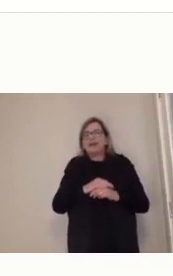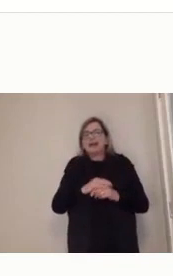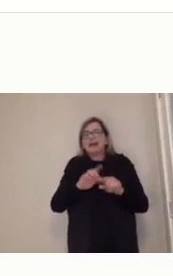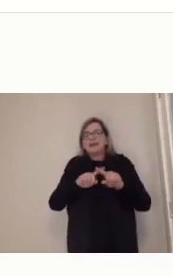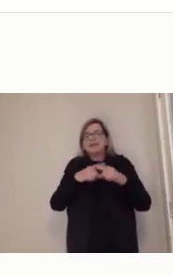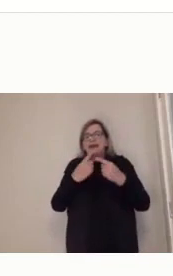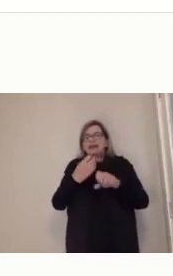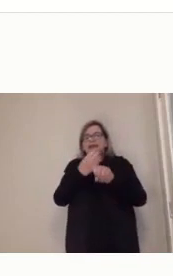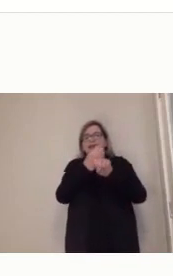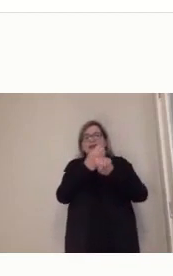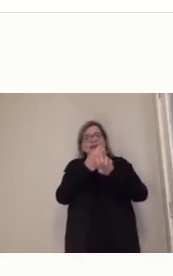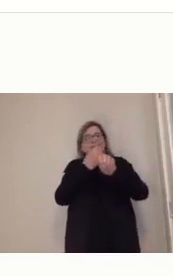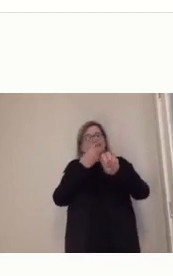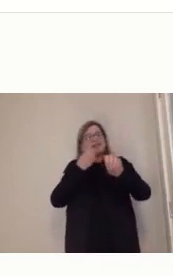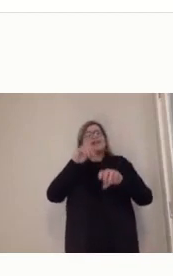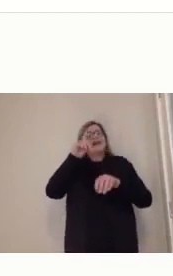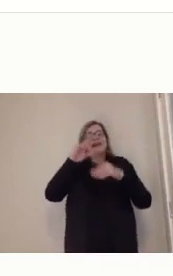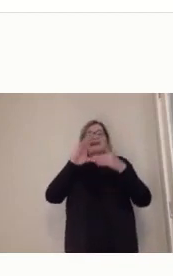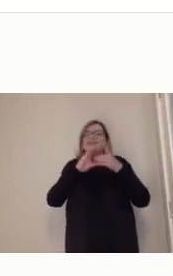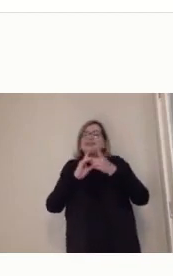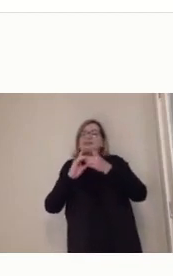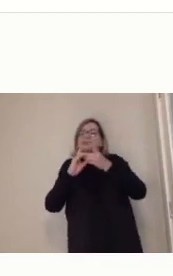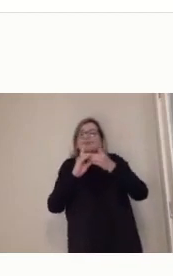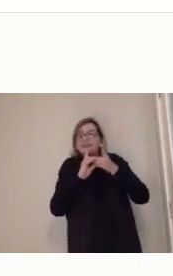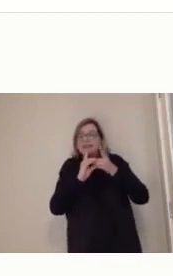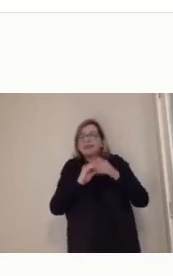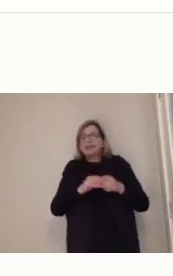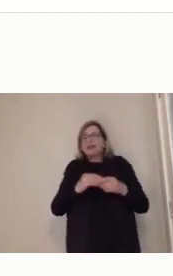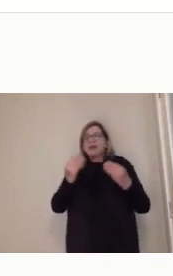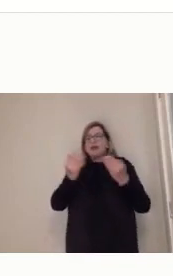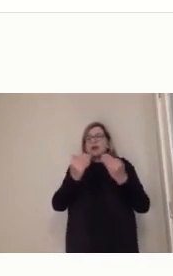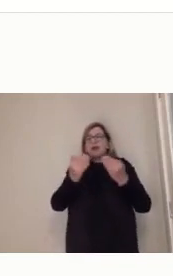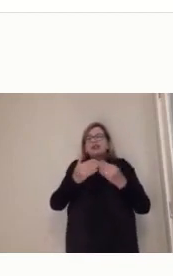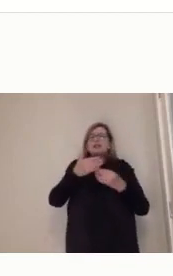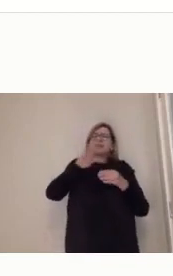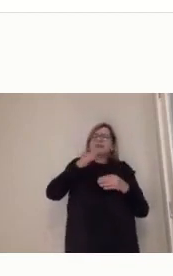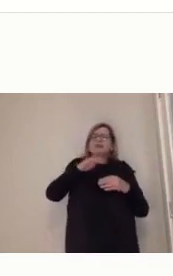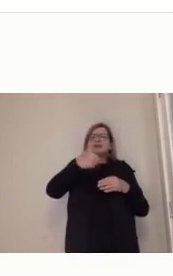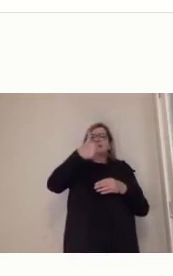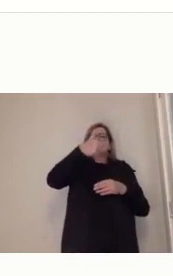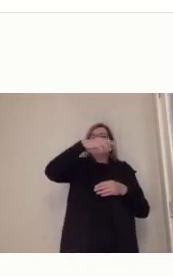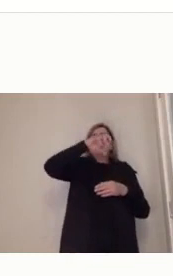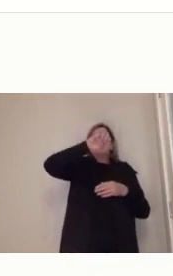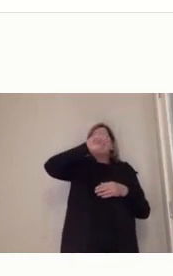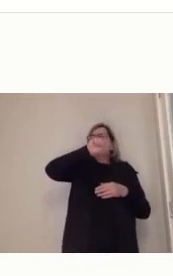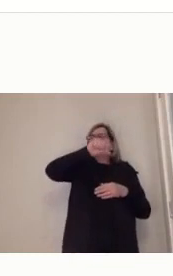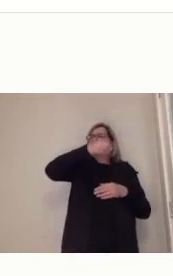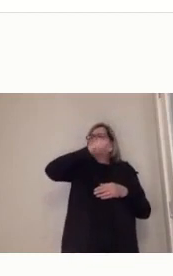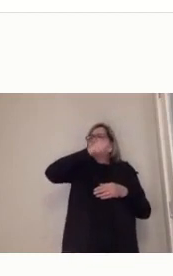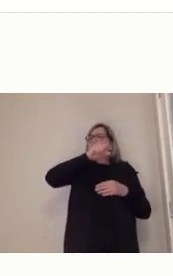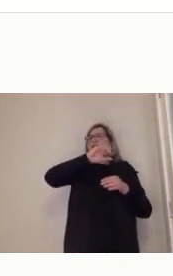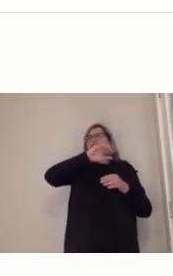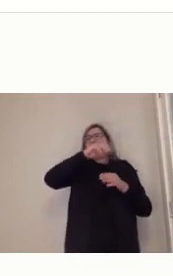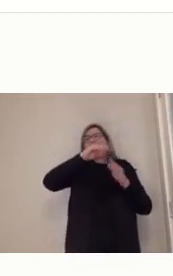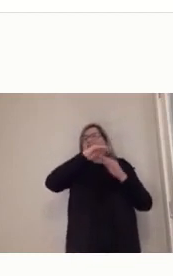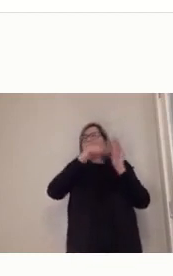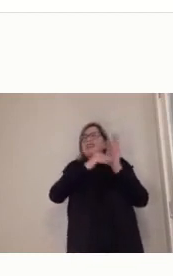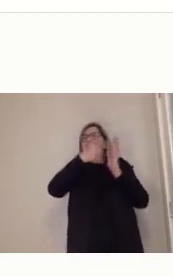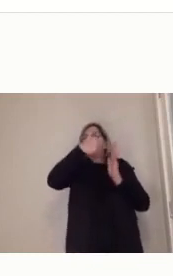18 a 23 anos no ensino superior. e um aumento em torno de 60% das